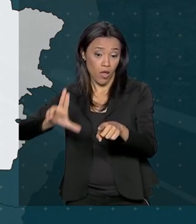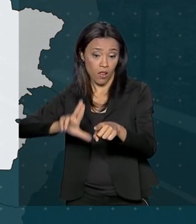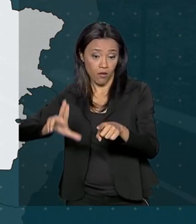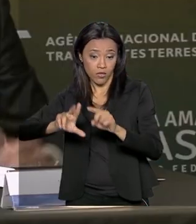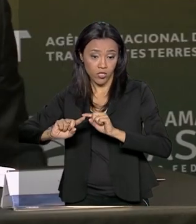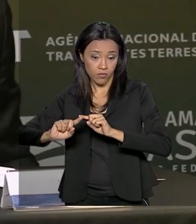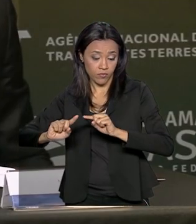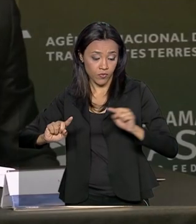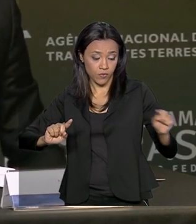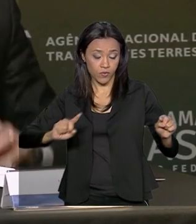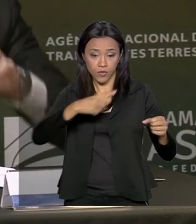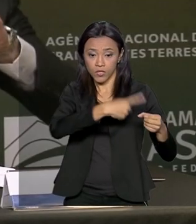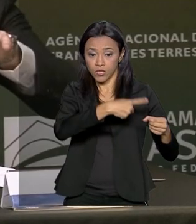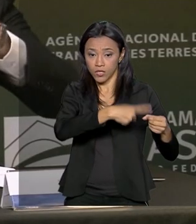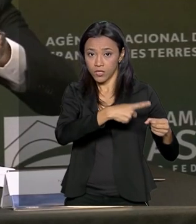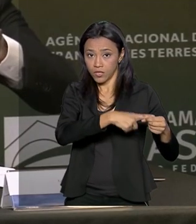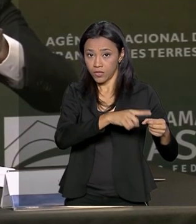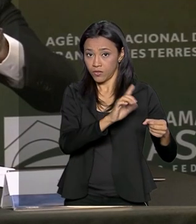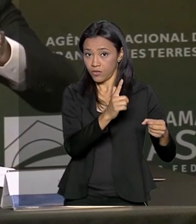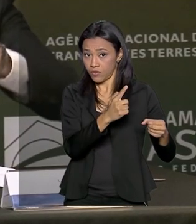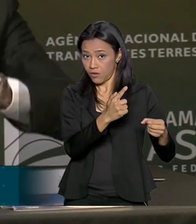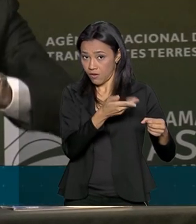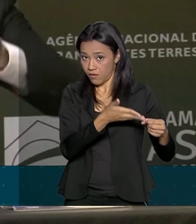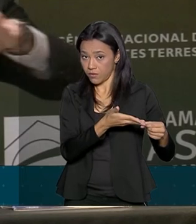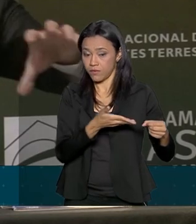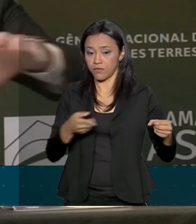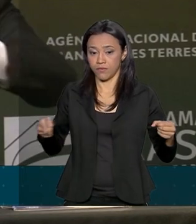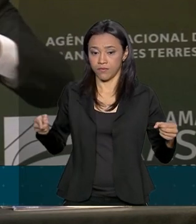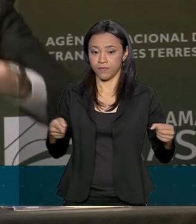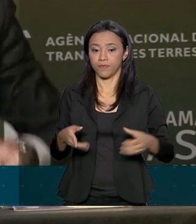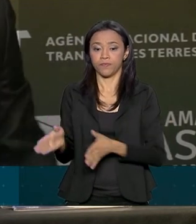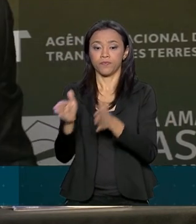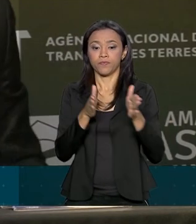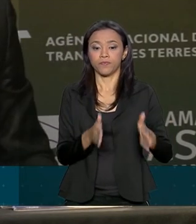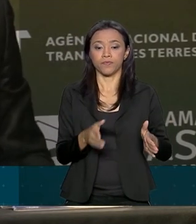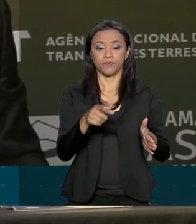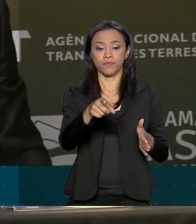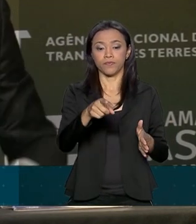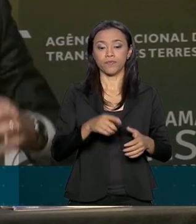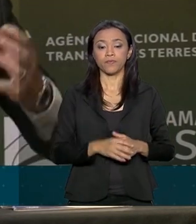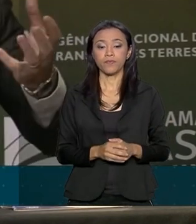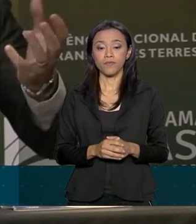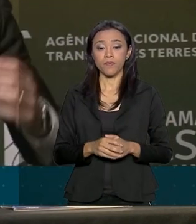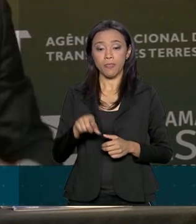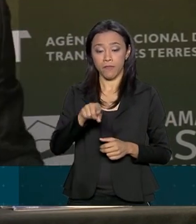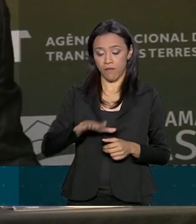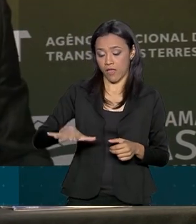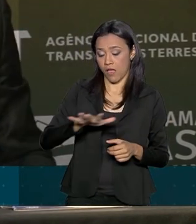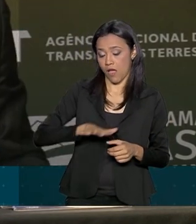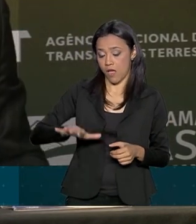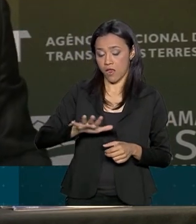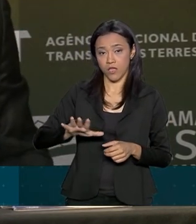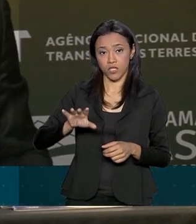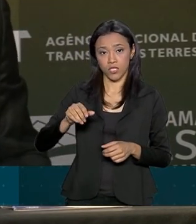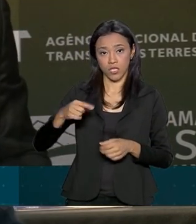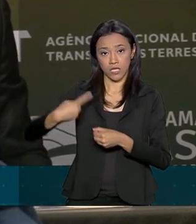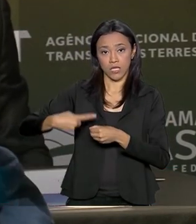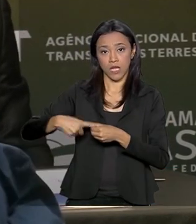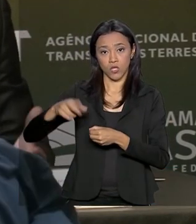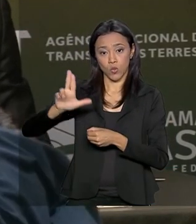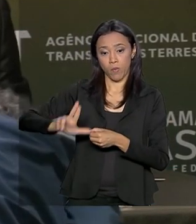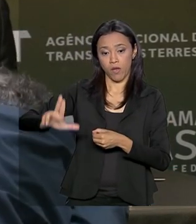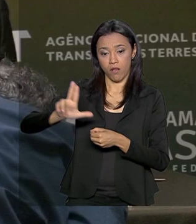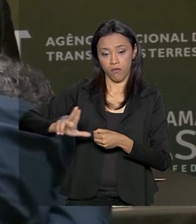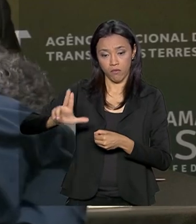Goiás. É um corredor importante para a região local, a cidade de Uberlândia, esse triângulo mineiro, é uma